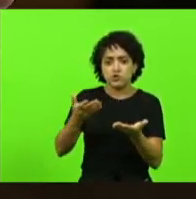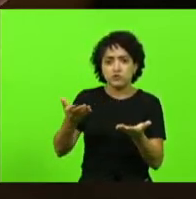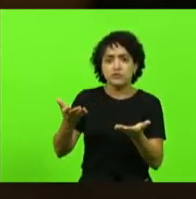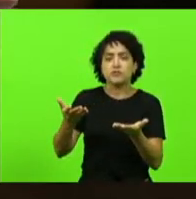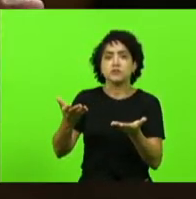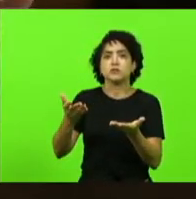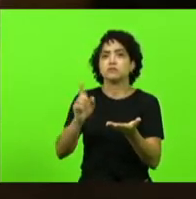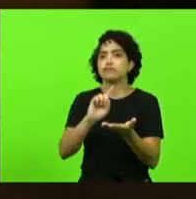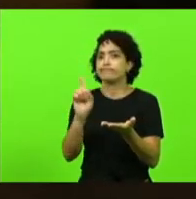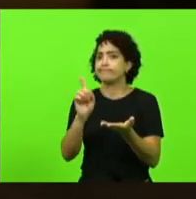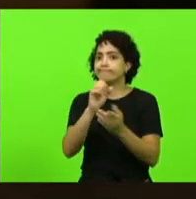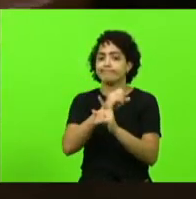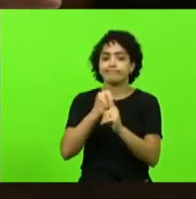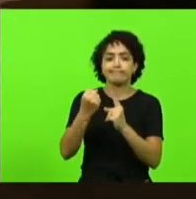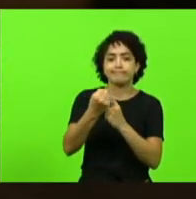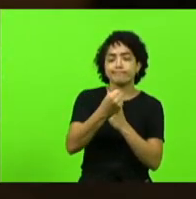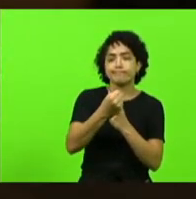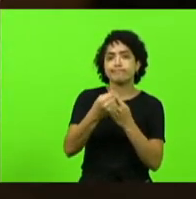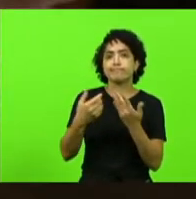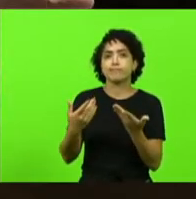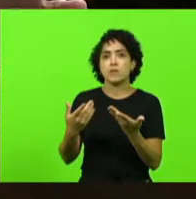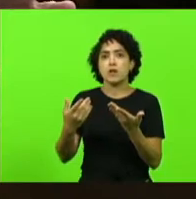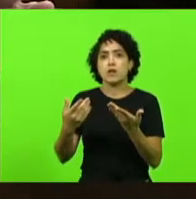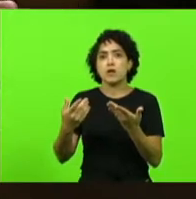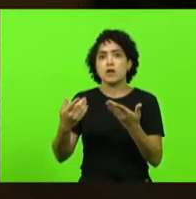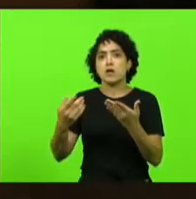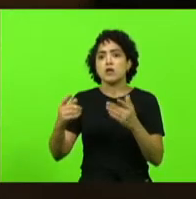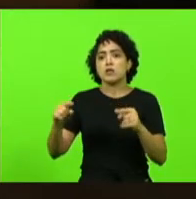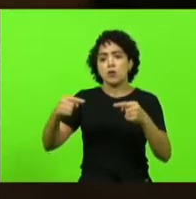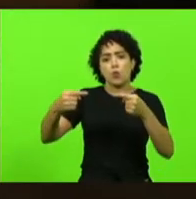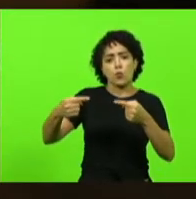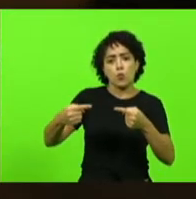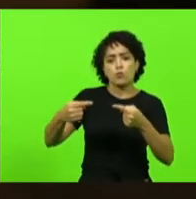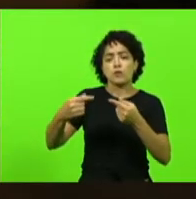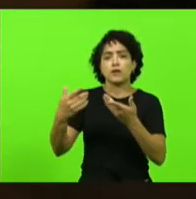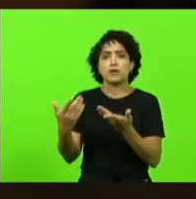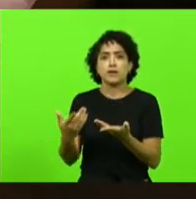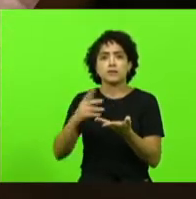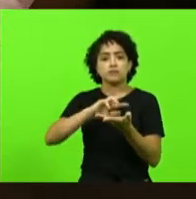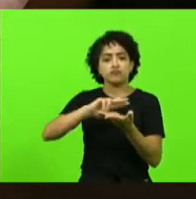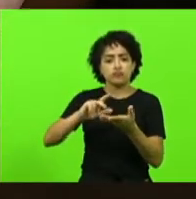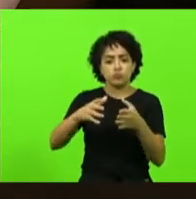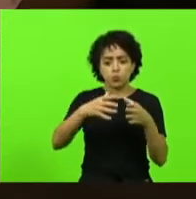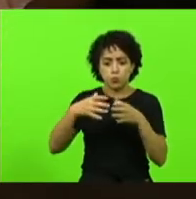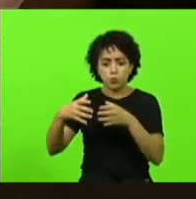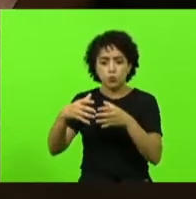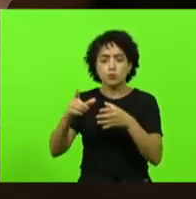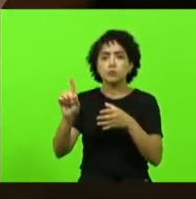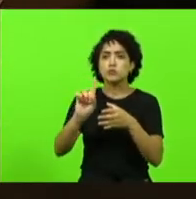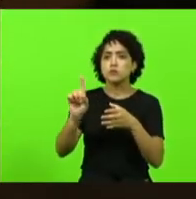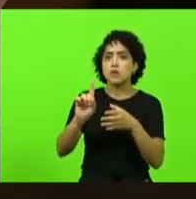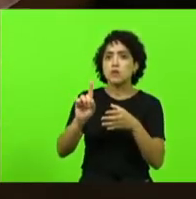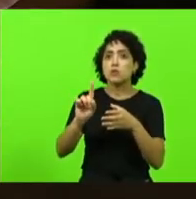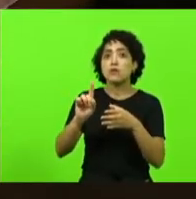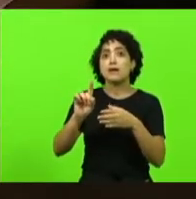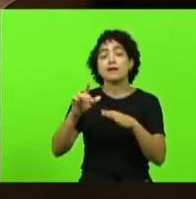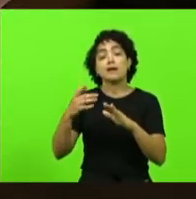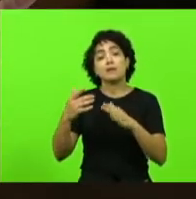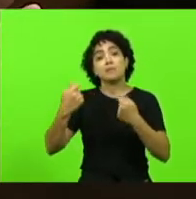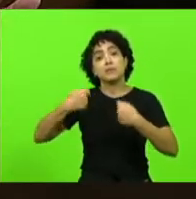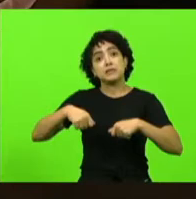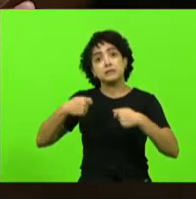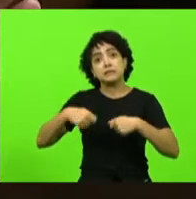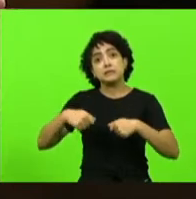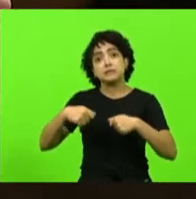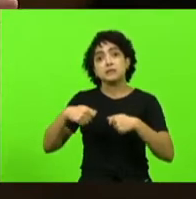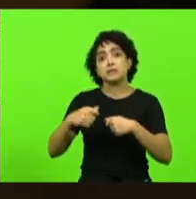sociedade com diversos concorrentes instâncias diversas instituições não dependem da vontade de